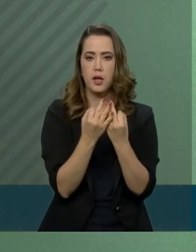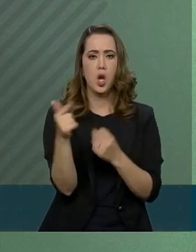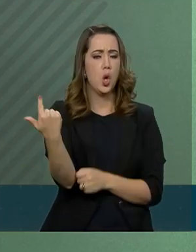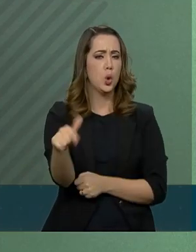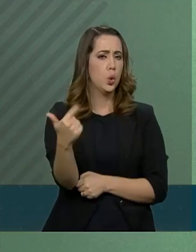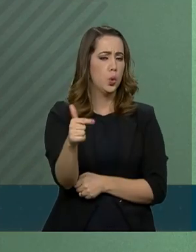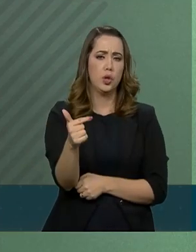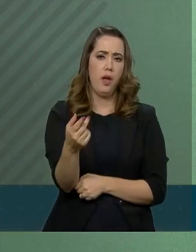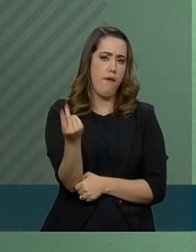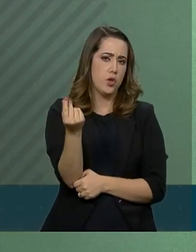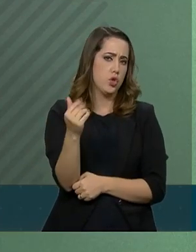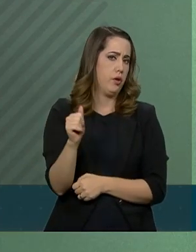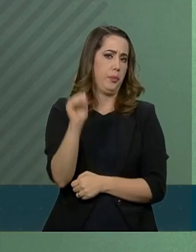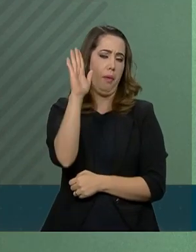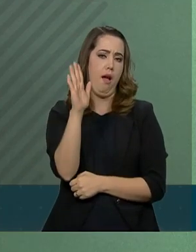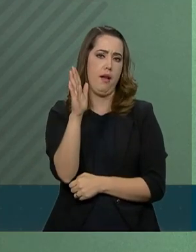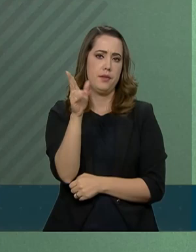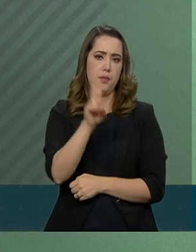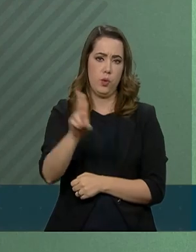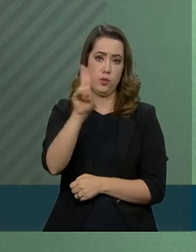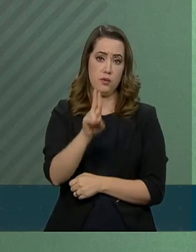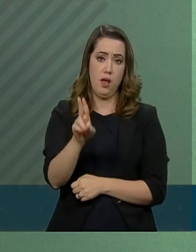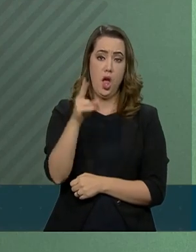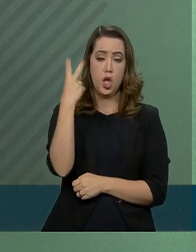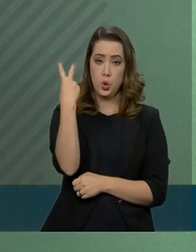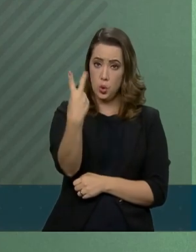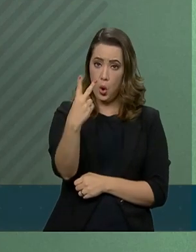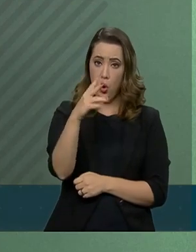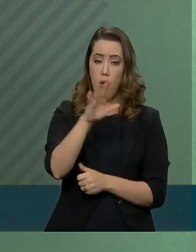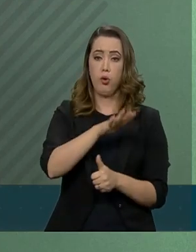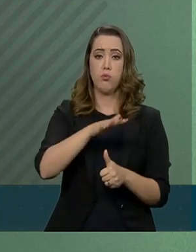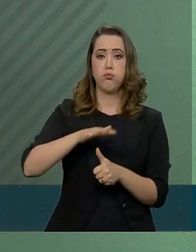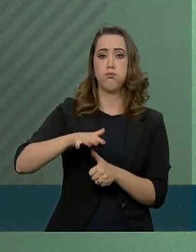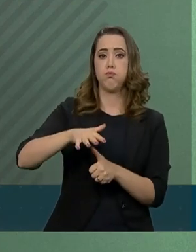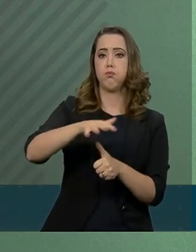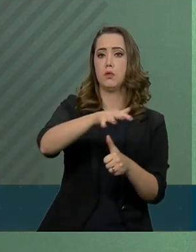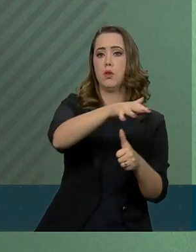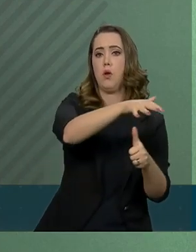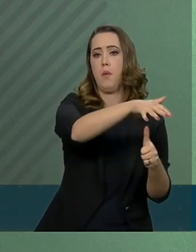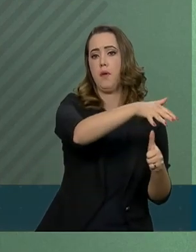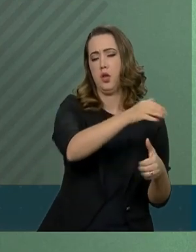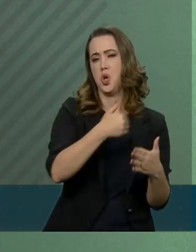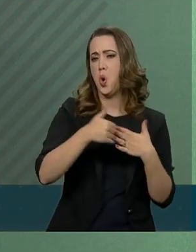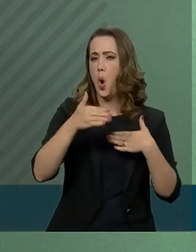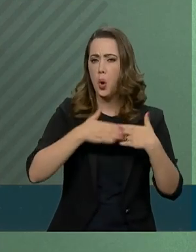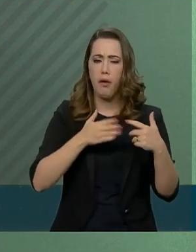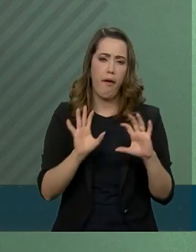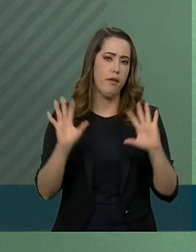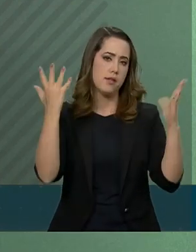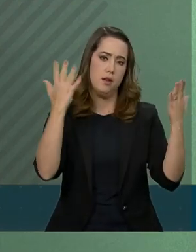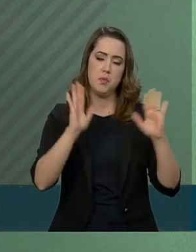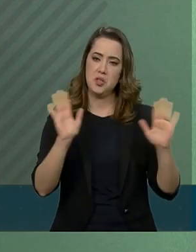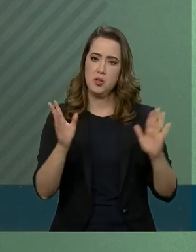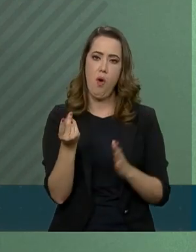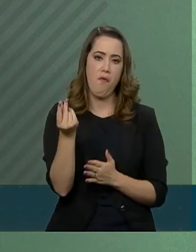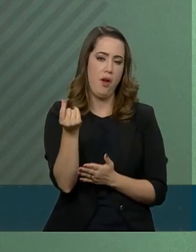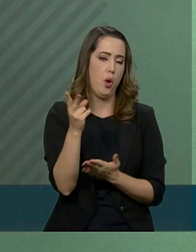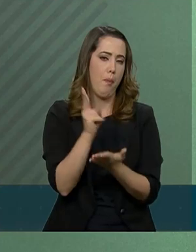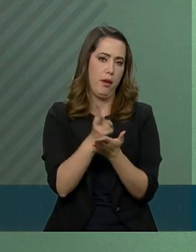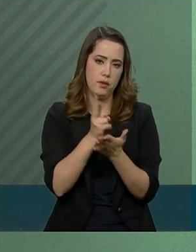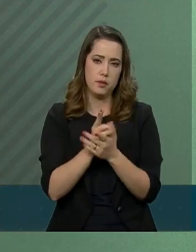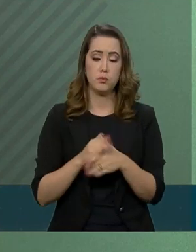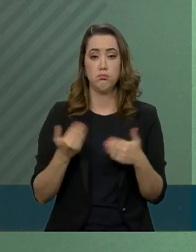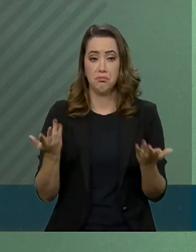regular de duas aeronaves para o deslocamento do presidente e comitiva em qualquer evento. Sendo